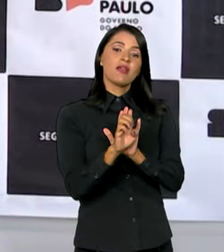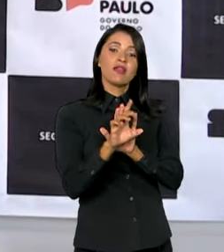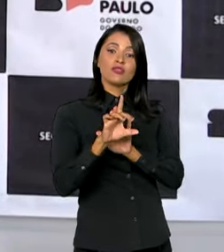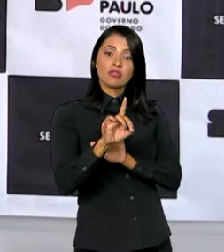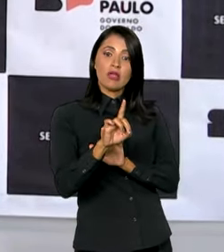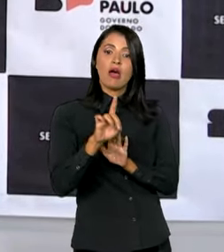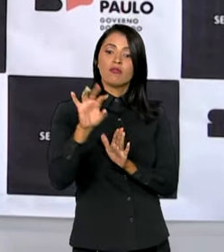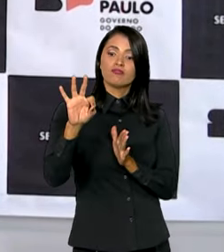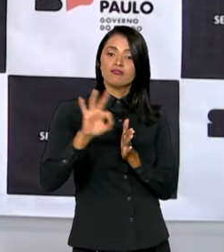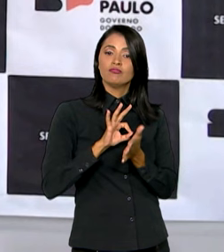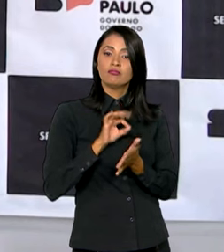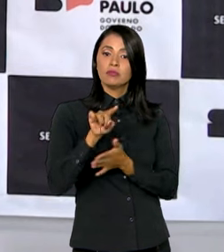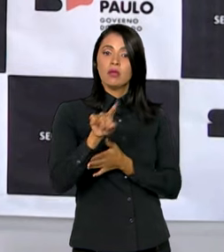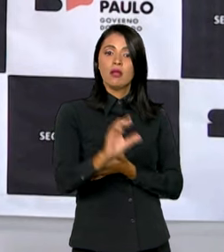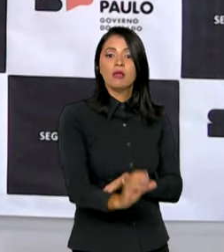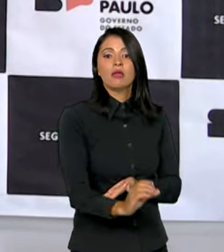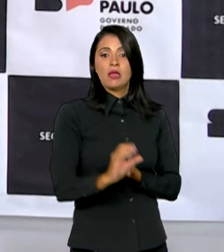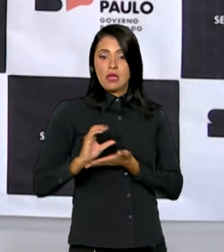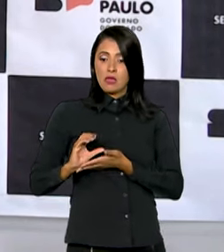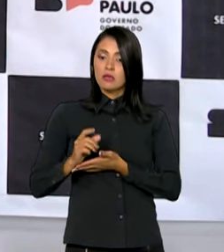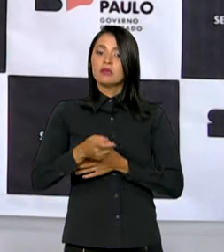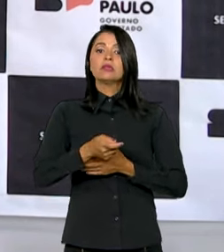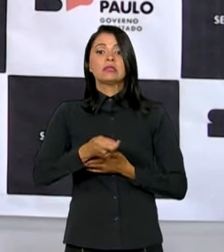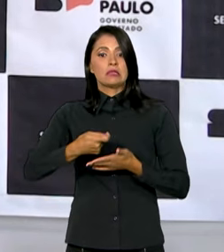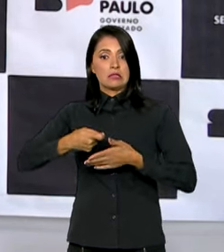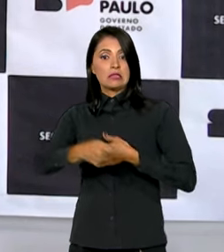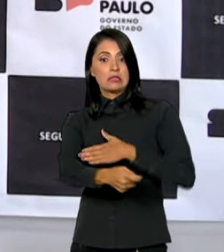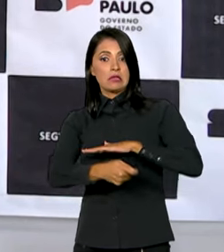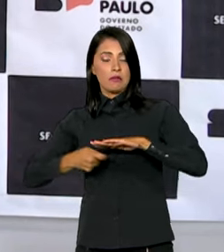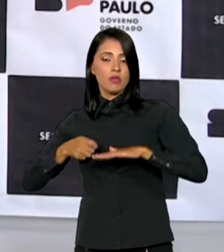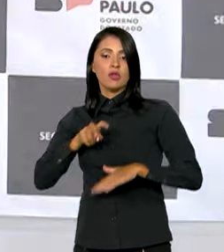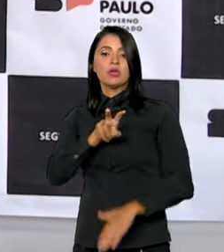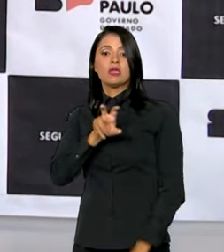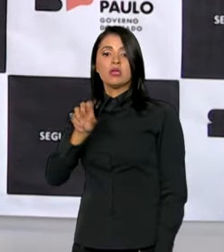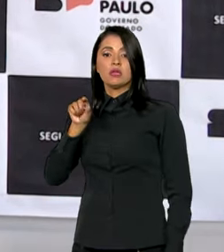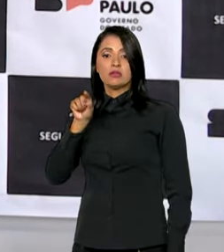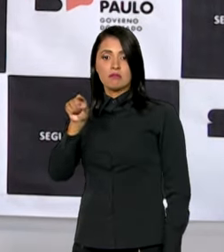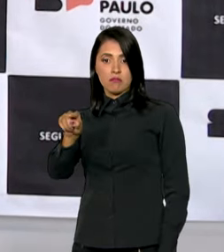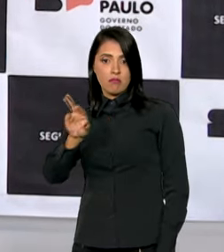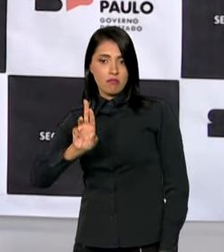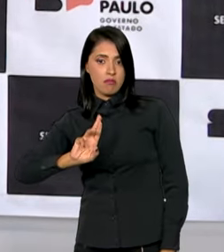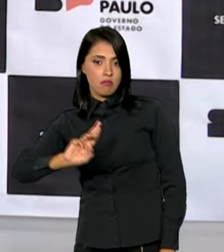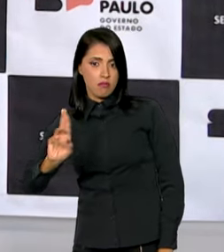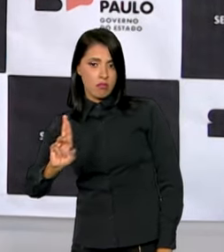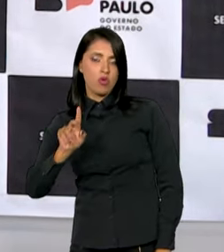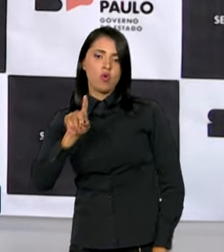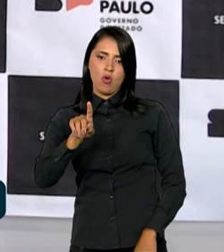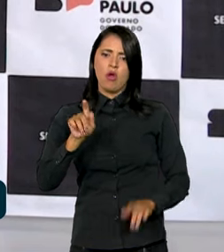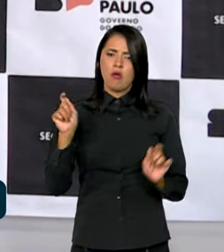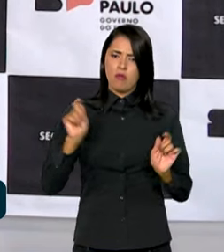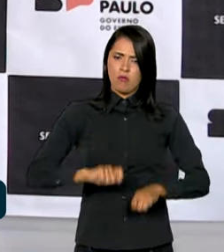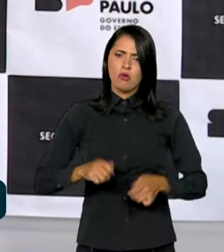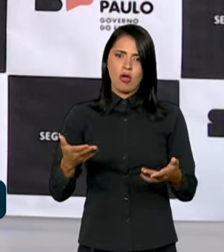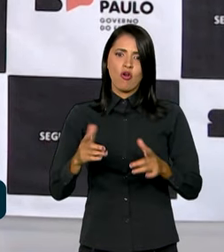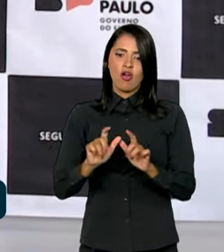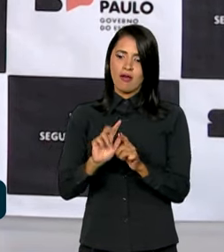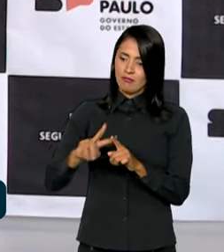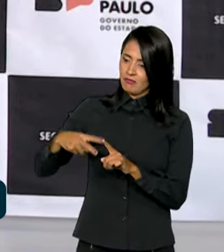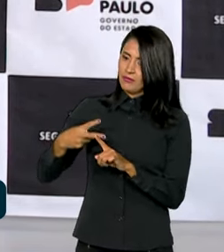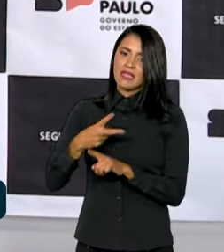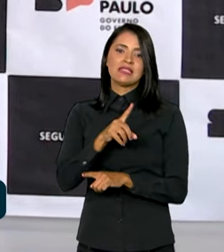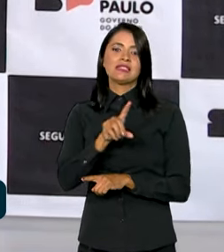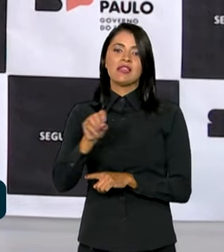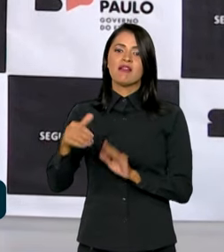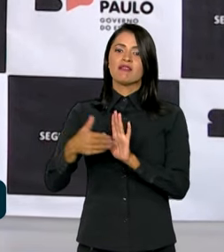e ele está recebendo, foi contemplado com 500 mil reais. Nós teríamos aí a possibilidade de ampliar de 100 a